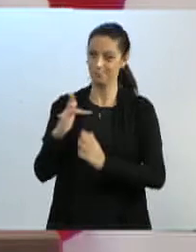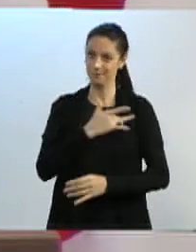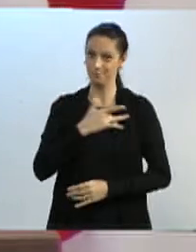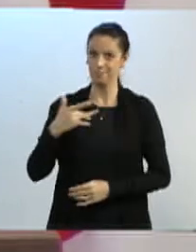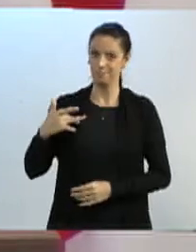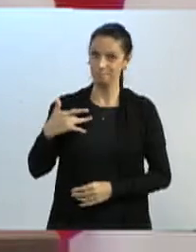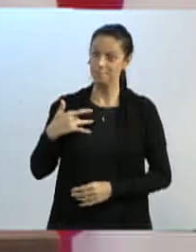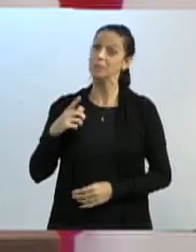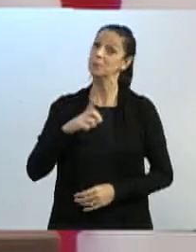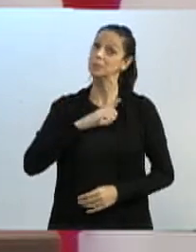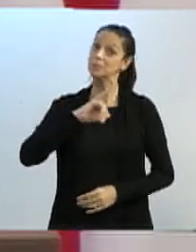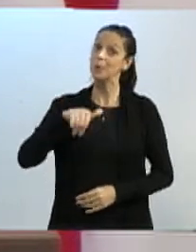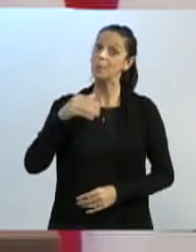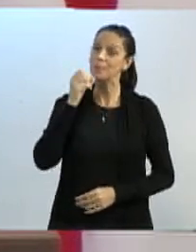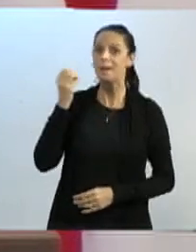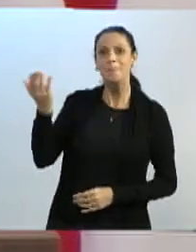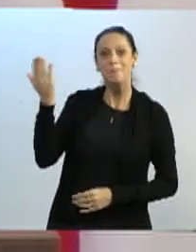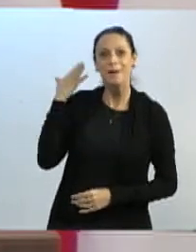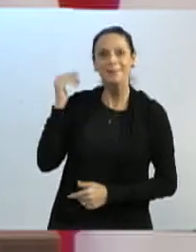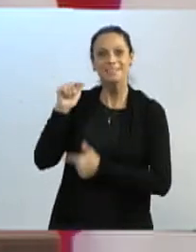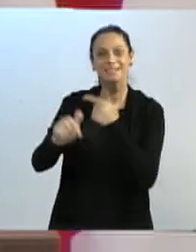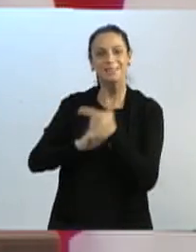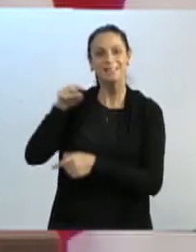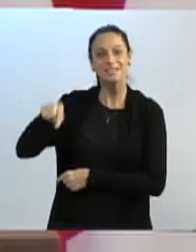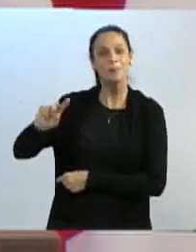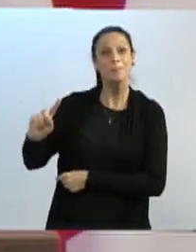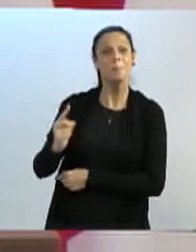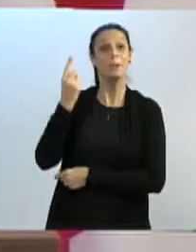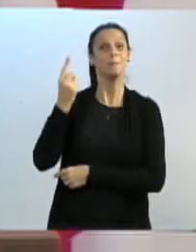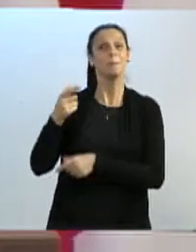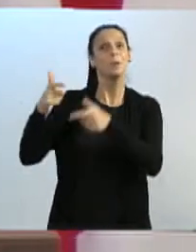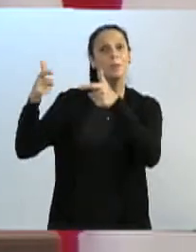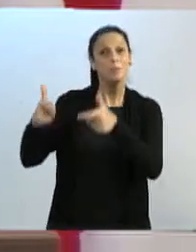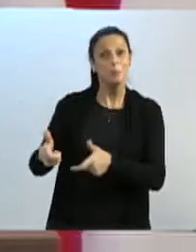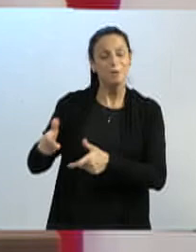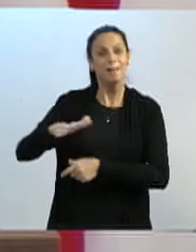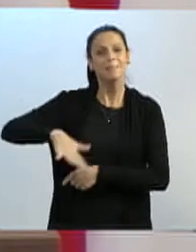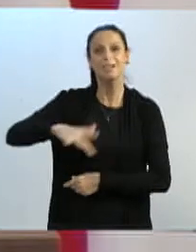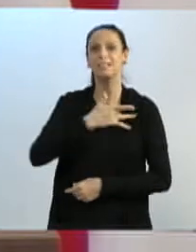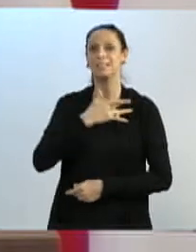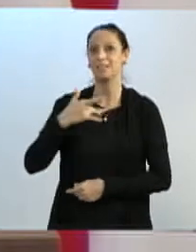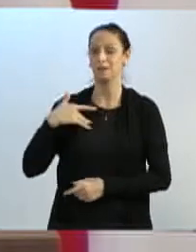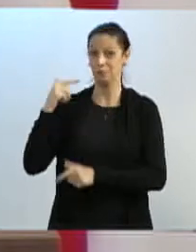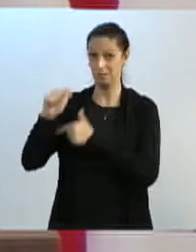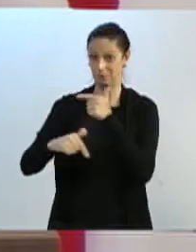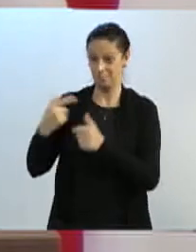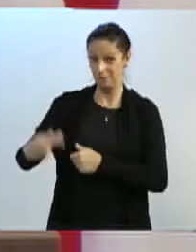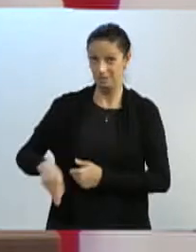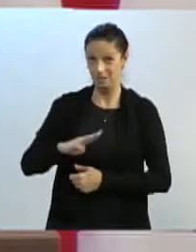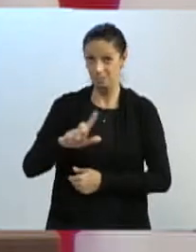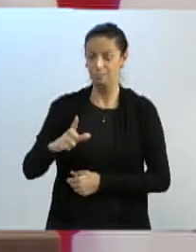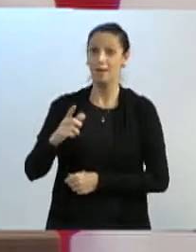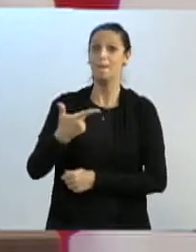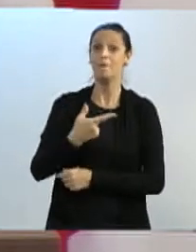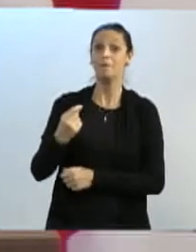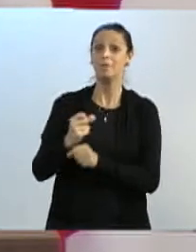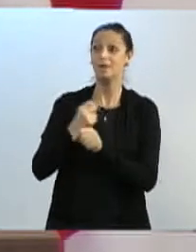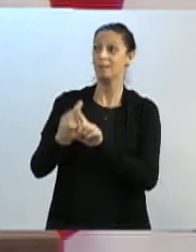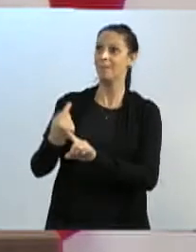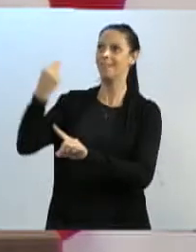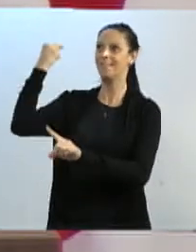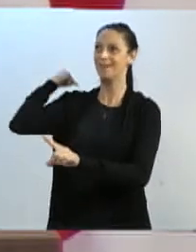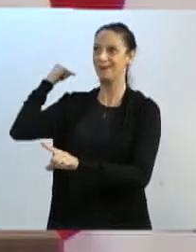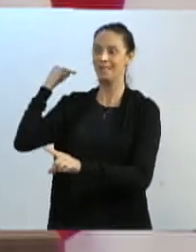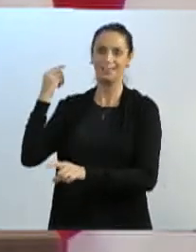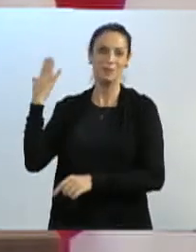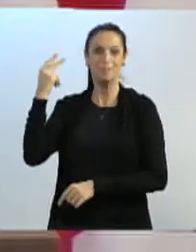que eu tive a oportunidade de trabalhar, aliás, foi a primeira unidade de saúde em que eu trabalhei aqui em Blumenau há 20 anos atrás, quando tive a oportunidade de